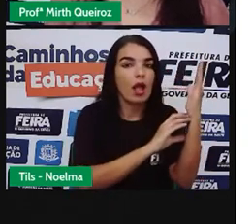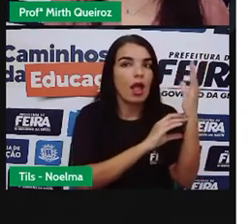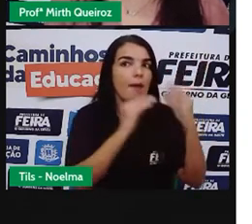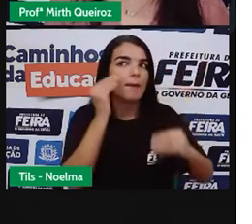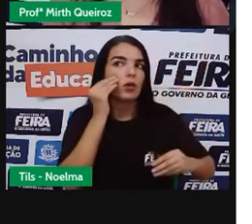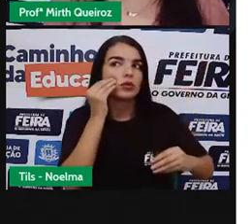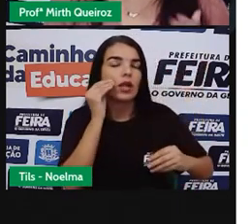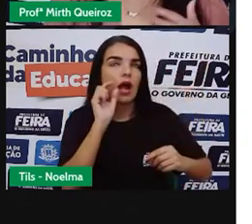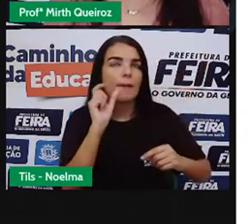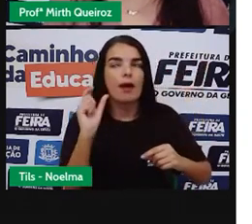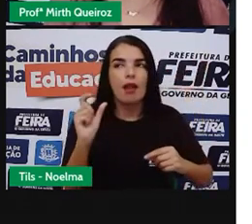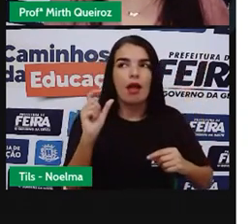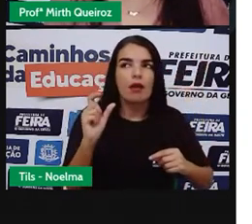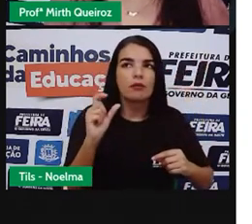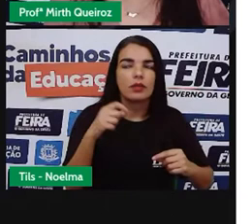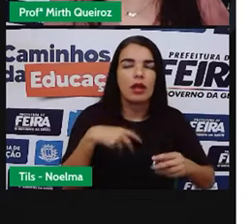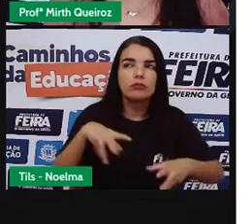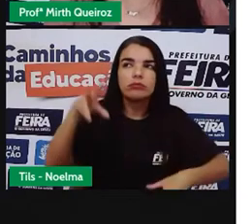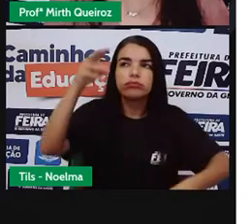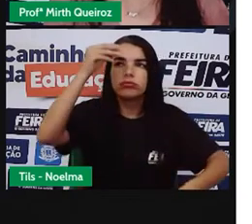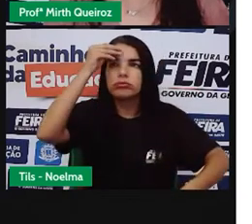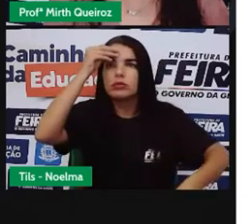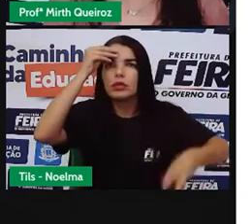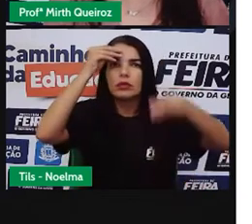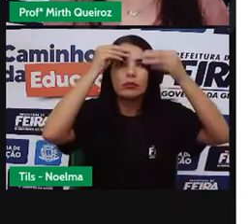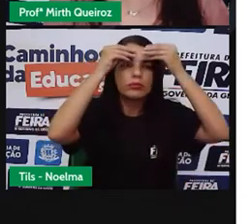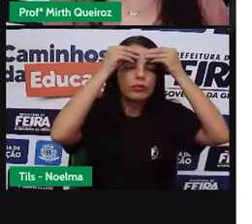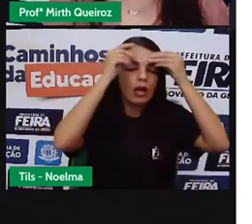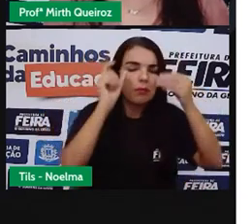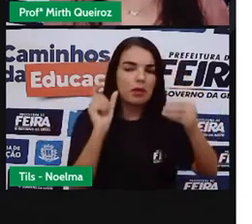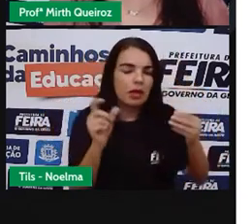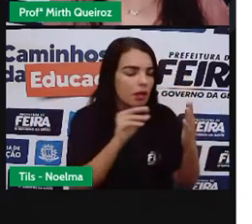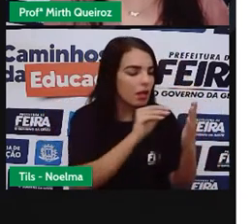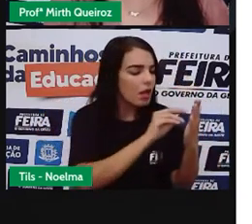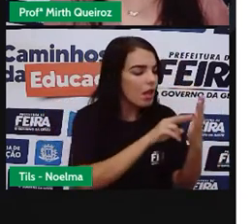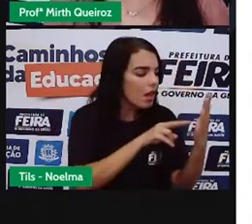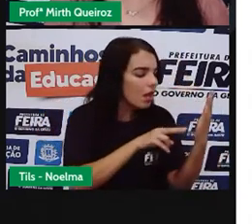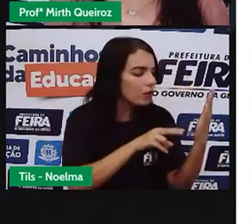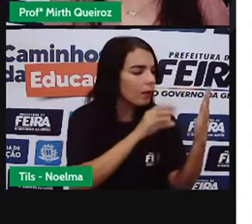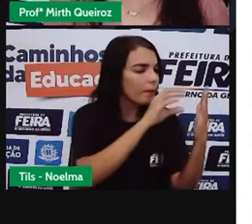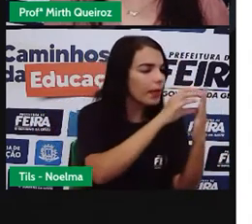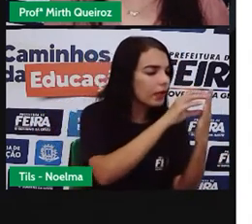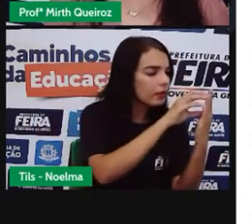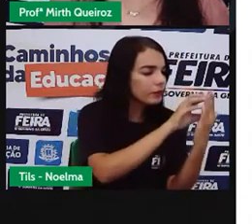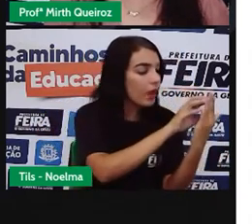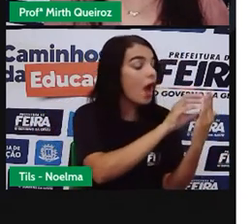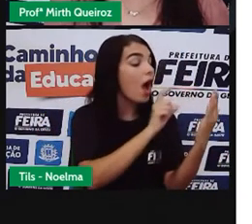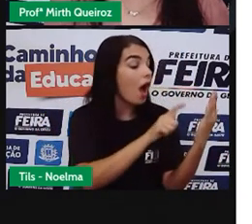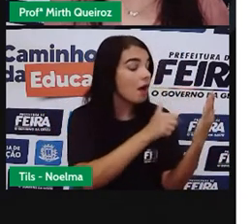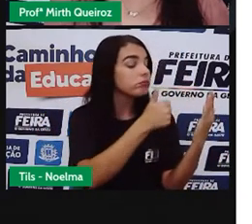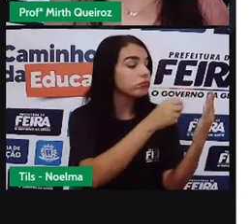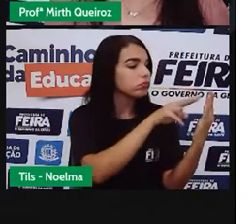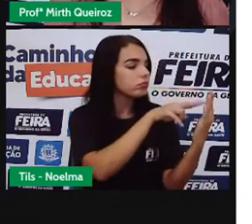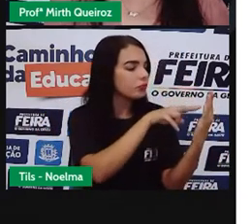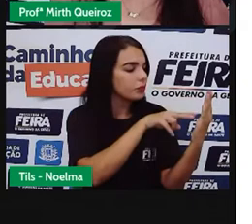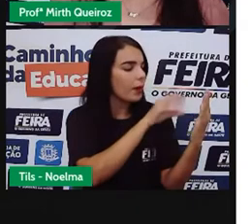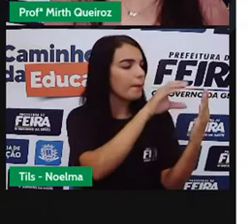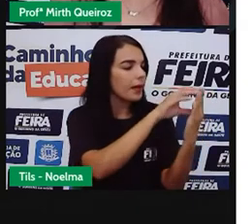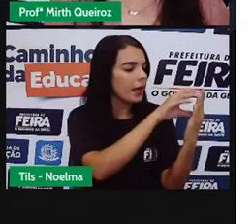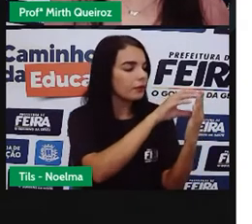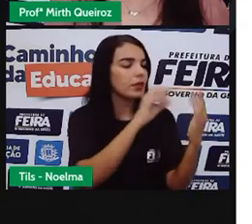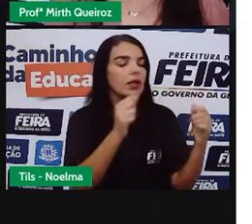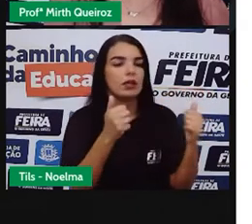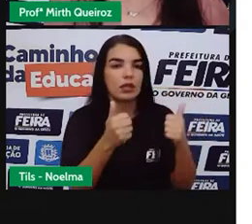aquele parágrafo e assim eu vou compreendendo melhor o texto. Verificar com atenção e cuidado o enunciado de